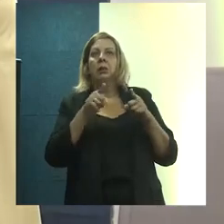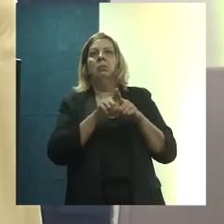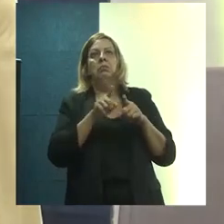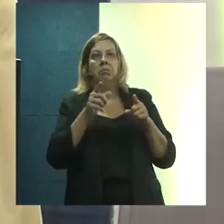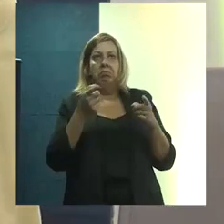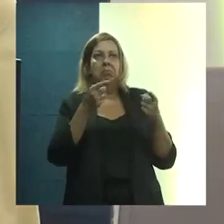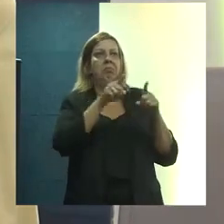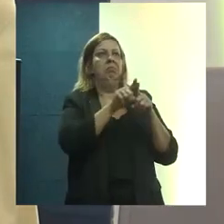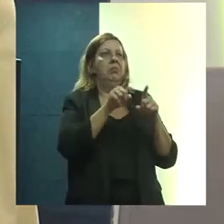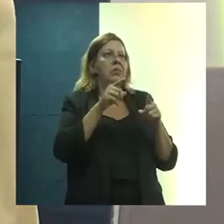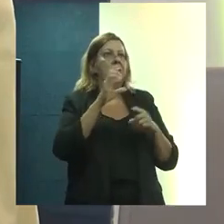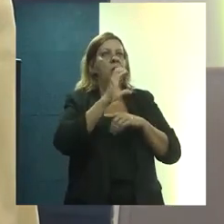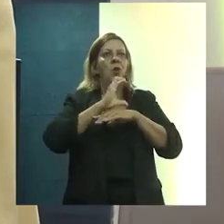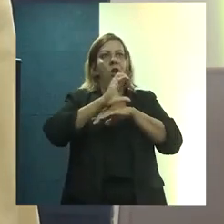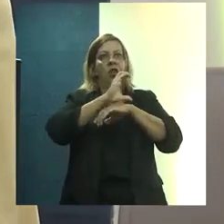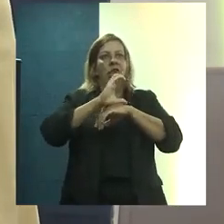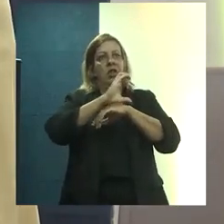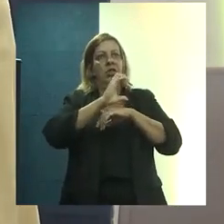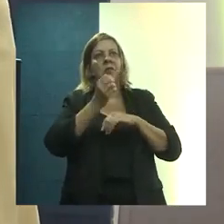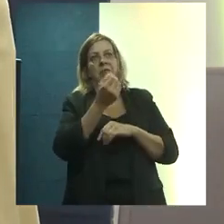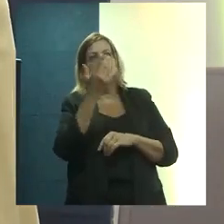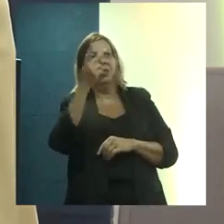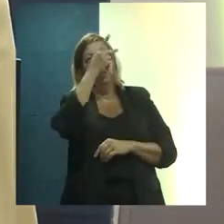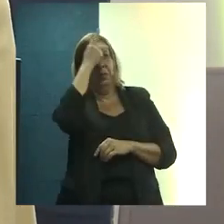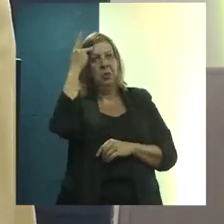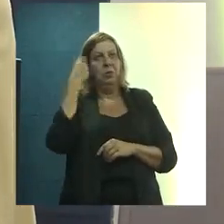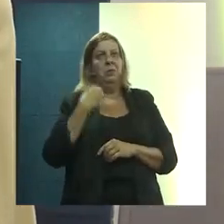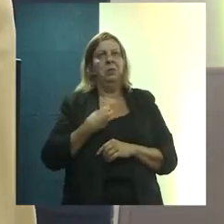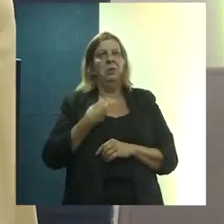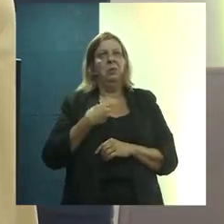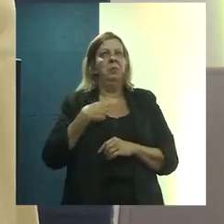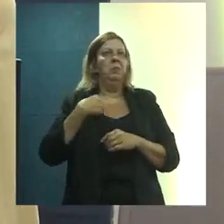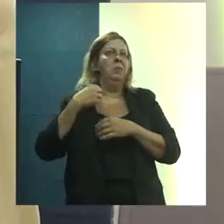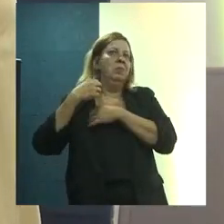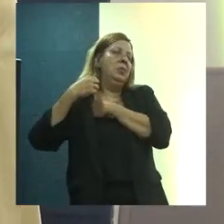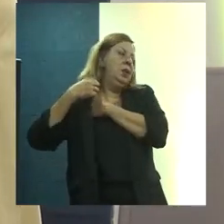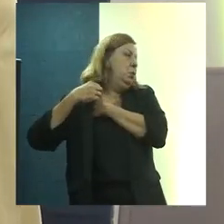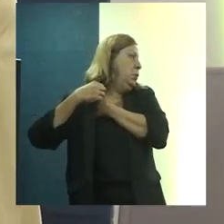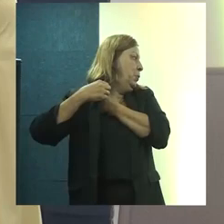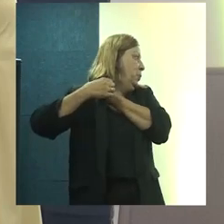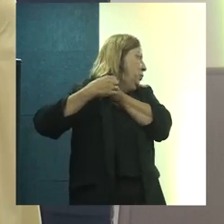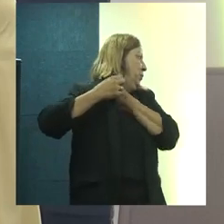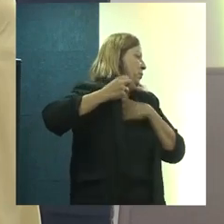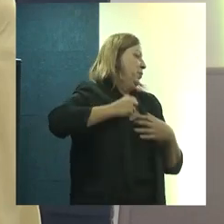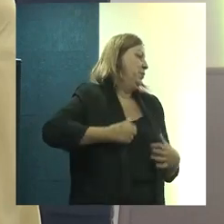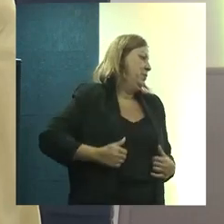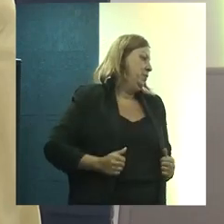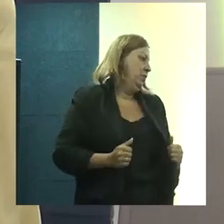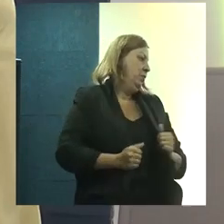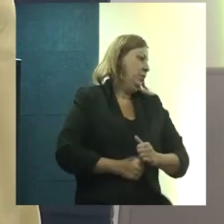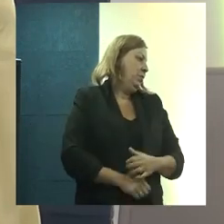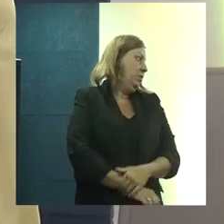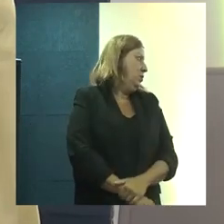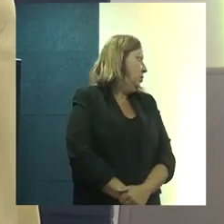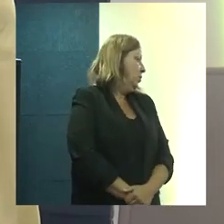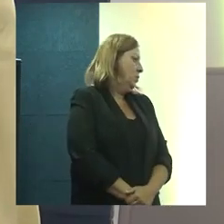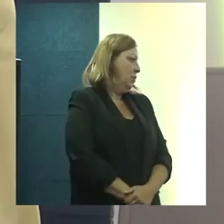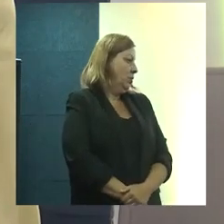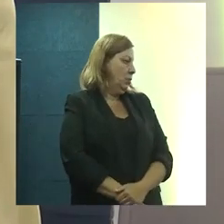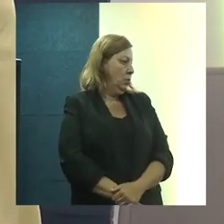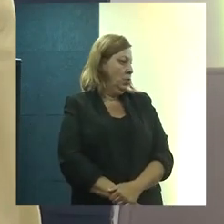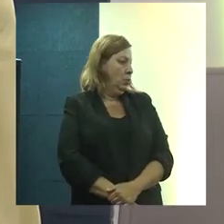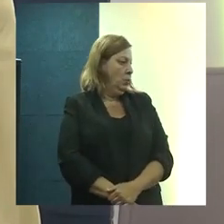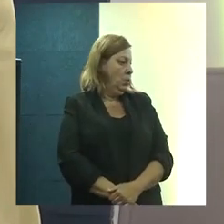mãos aqui. A gente aqui é um colegiadão aí de muita gente engajada. A gente aqui está sem a folha,